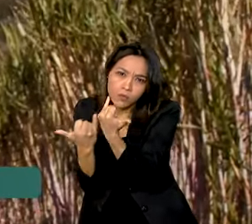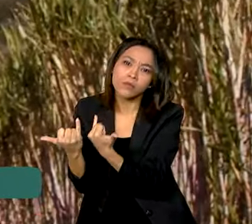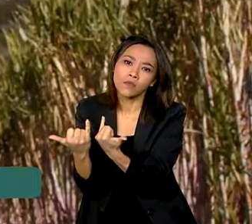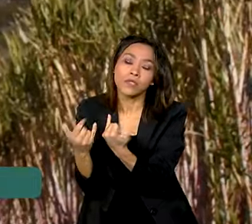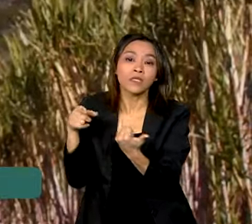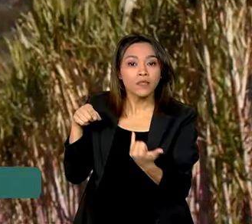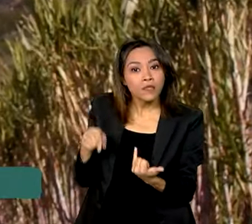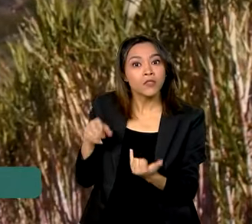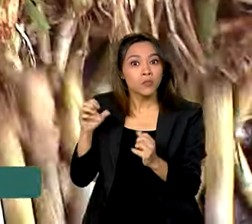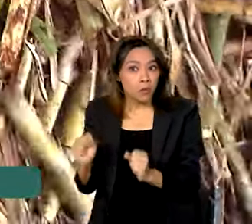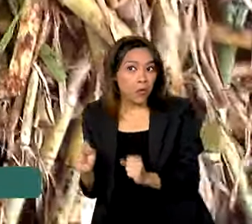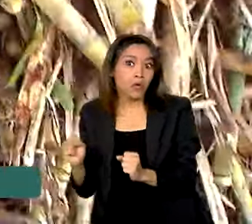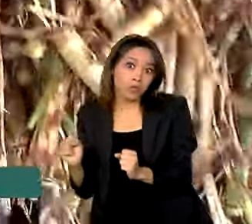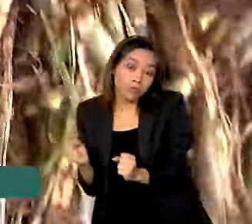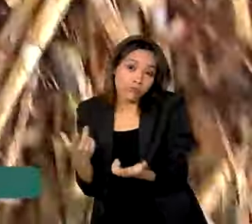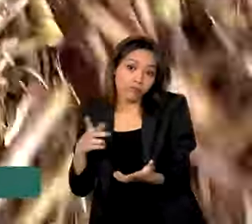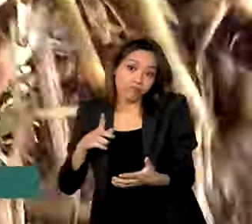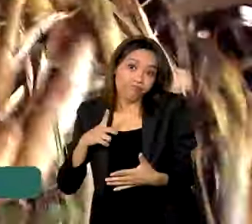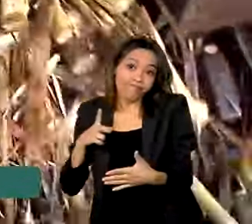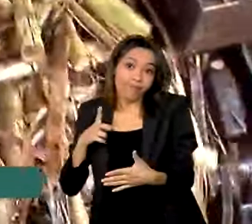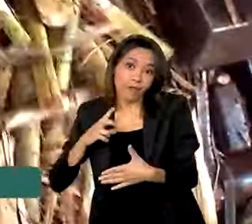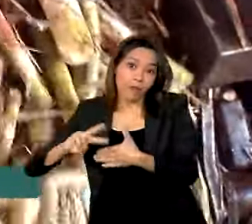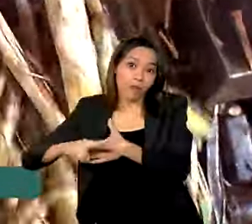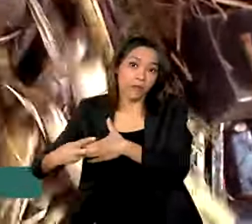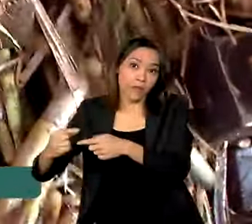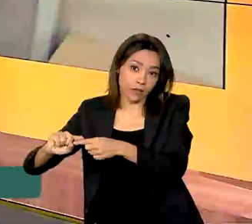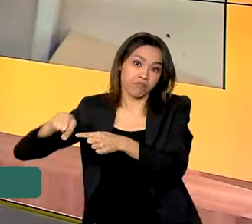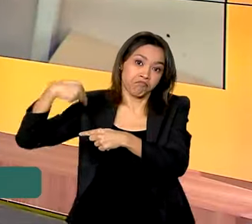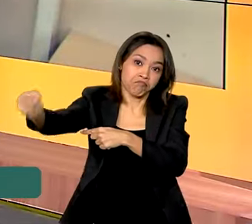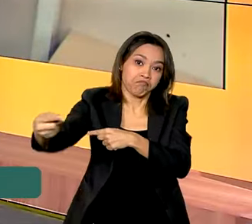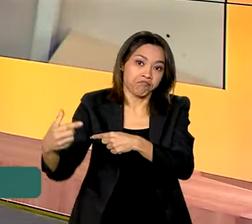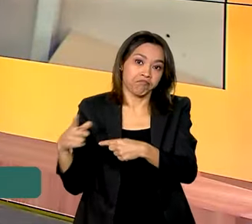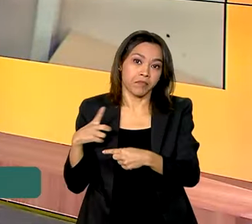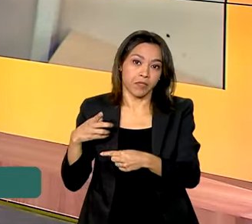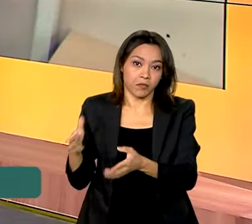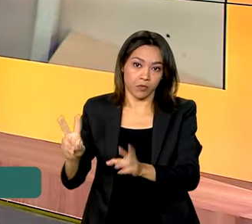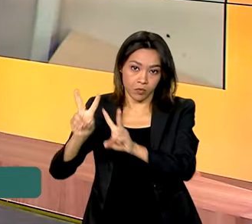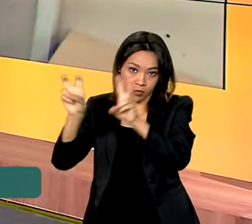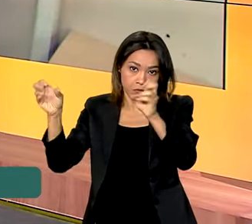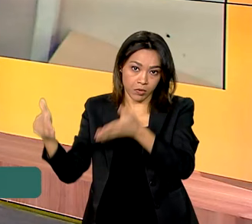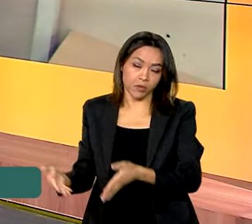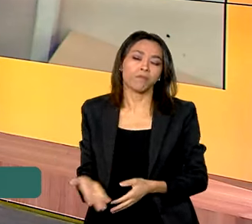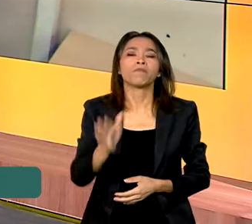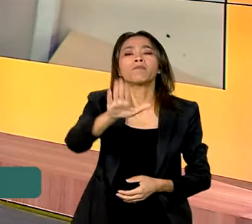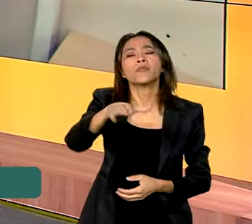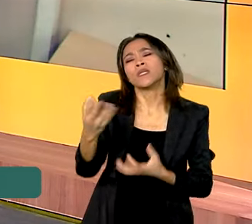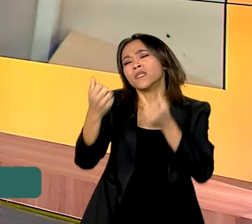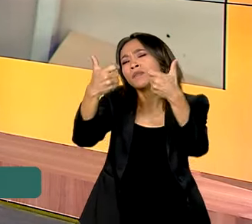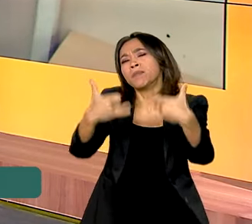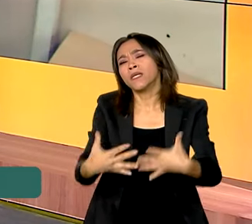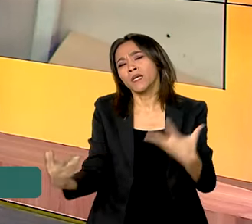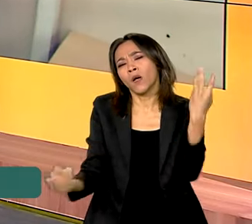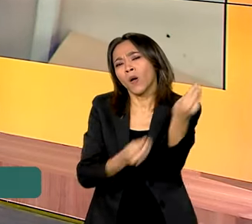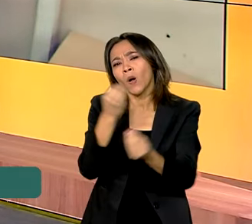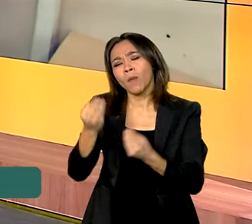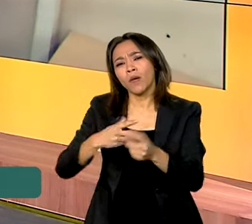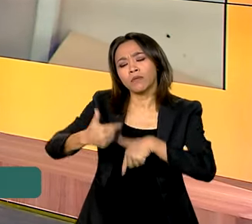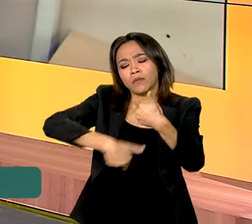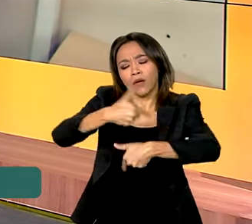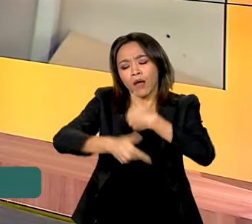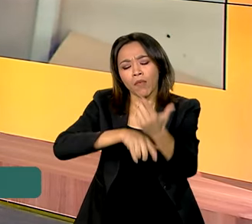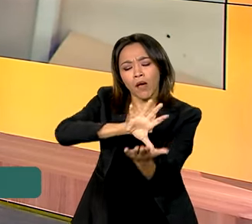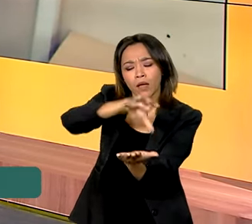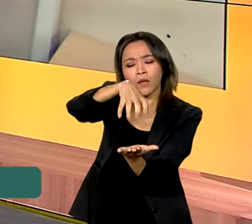interferir daqui para frente também. Certo. Fabiano, eu queria que o senhor também falasse um pouco sobre o trabalho da Conab. Qual a importância de se